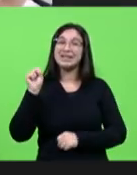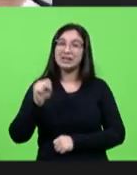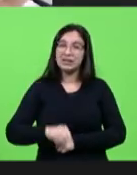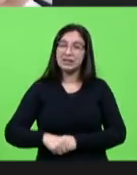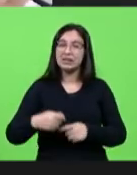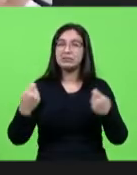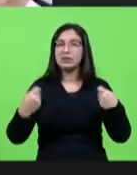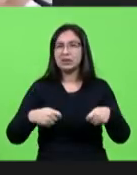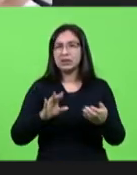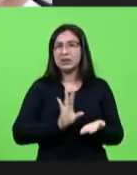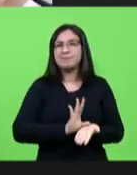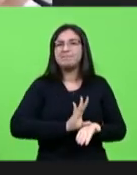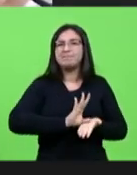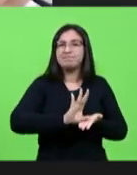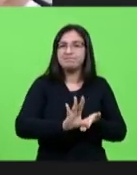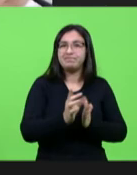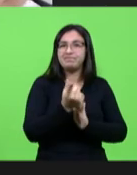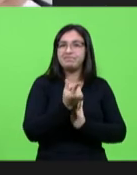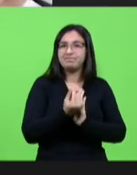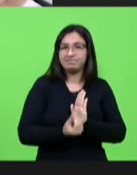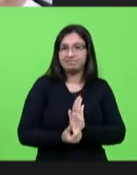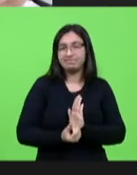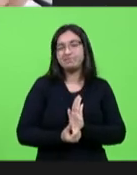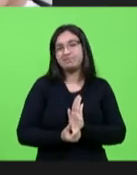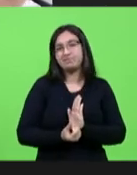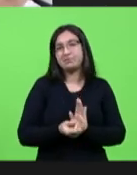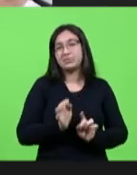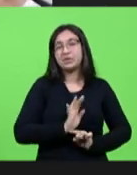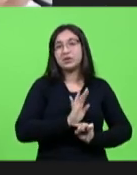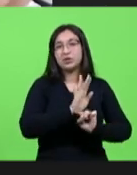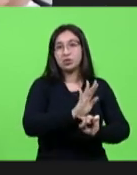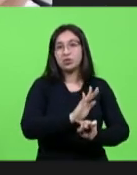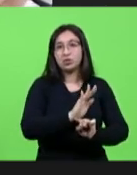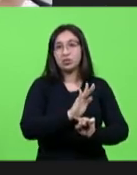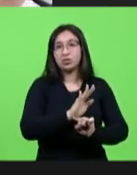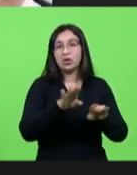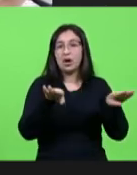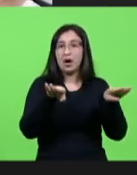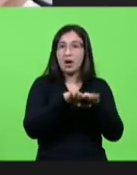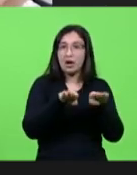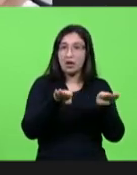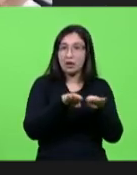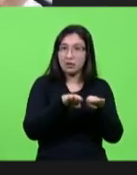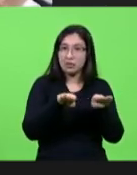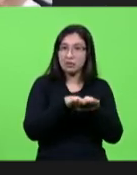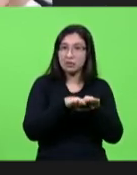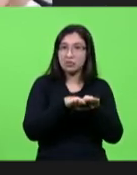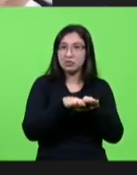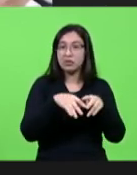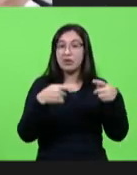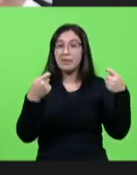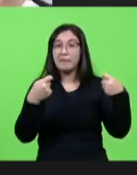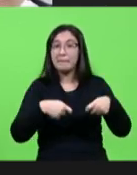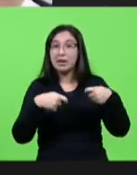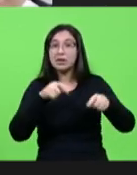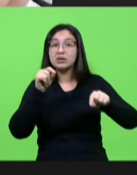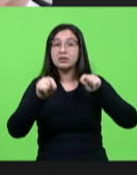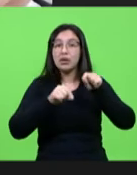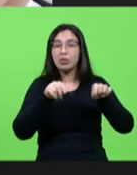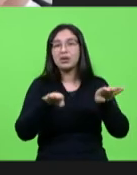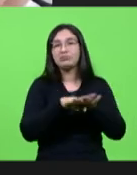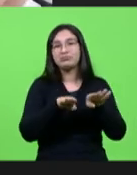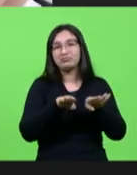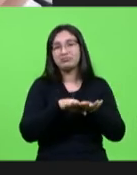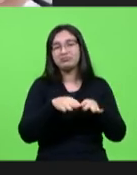ter um financiamento à altura da necessidade do